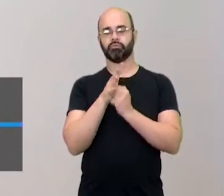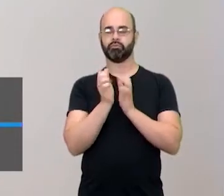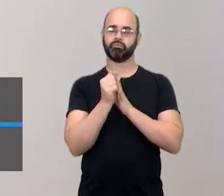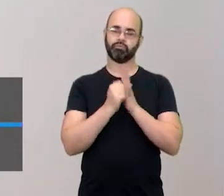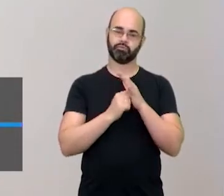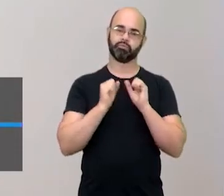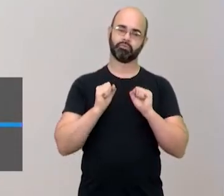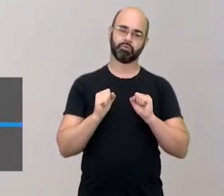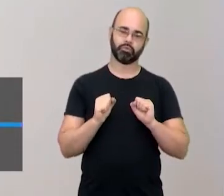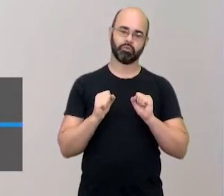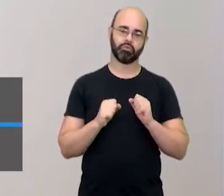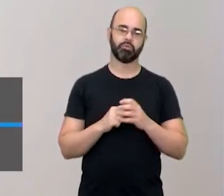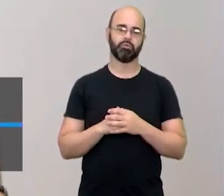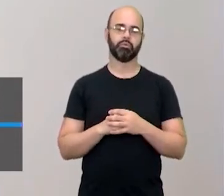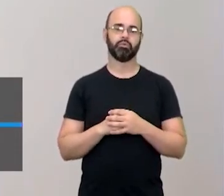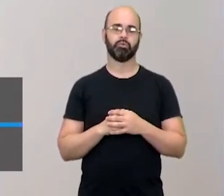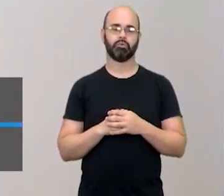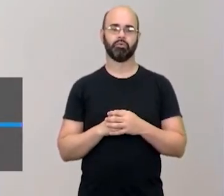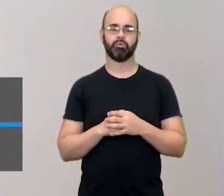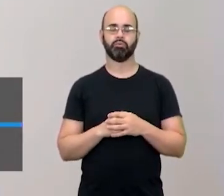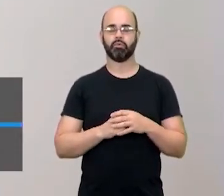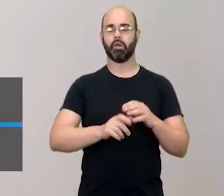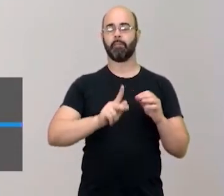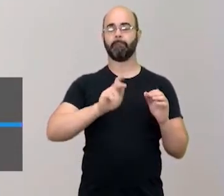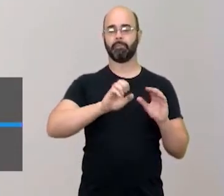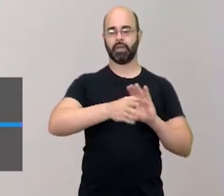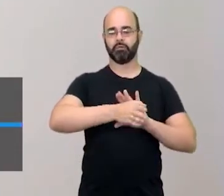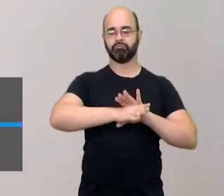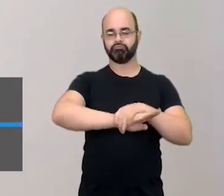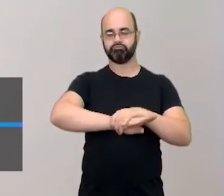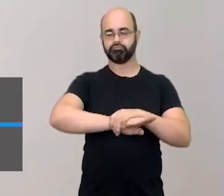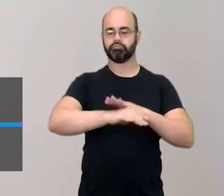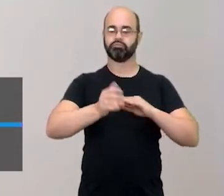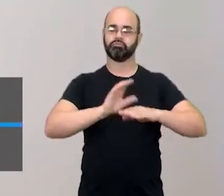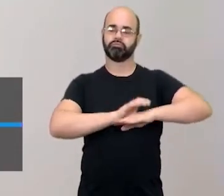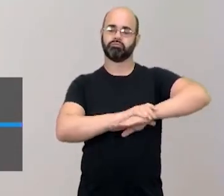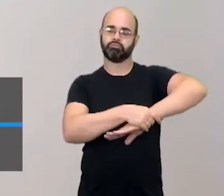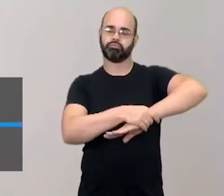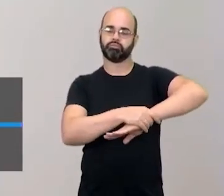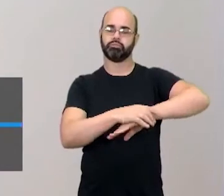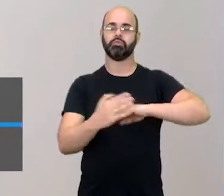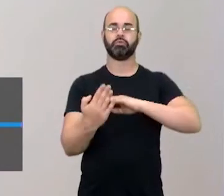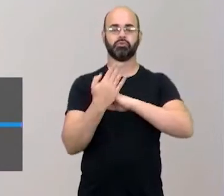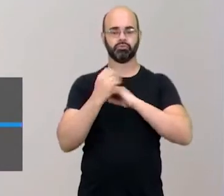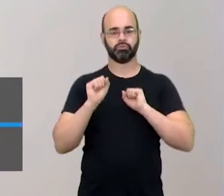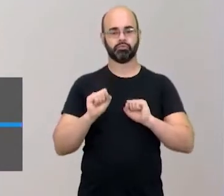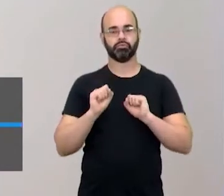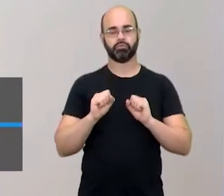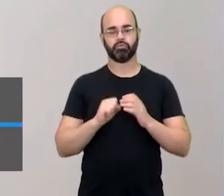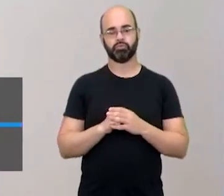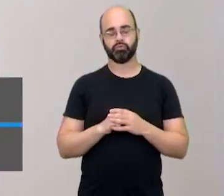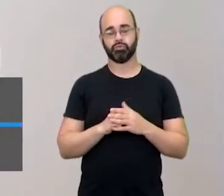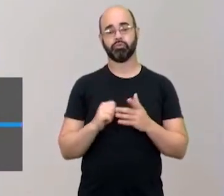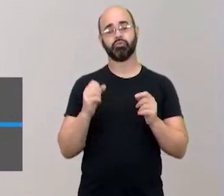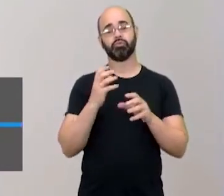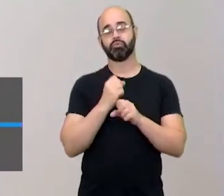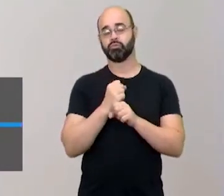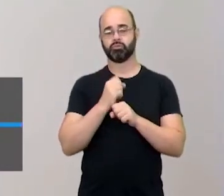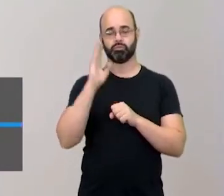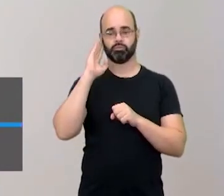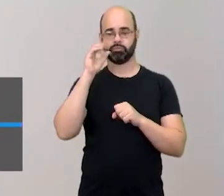tornozeleira e tal, pra não se machucar e é tudo por pontuação. Então, você encostou, ponto.